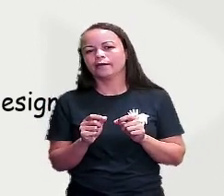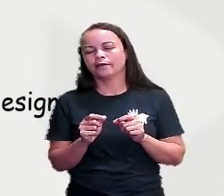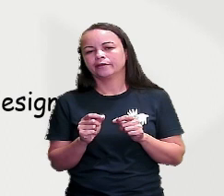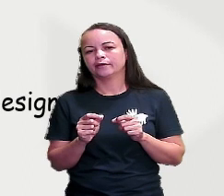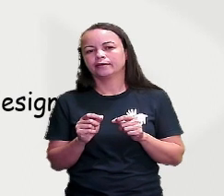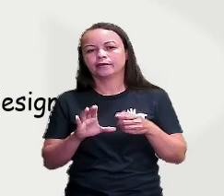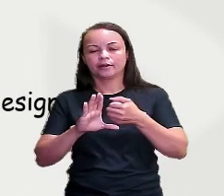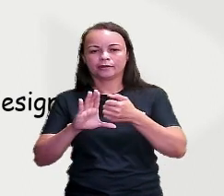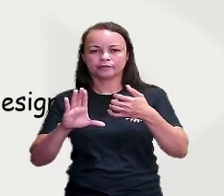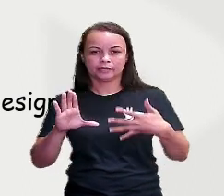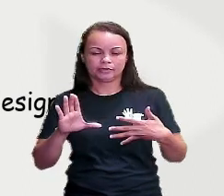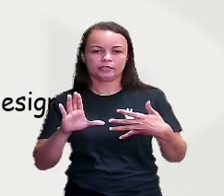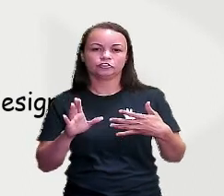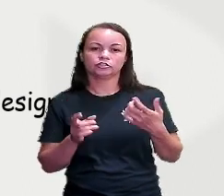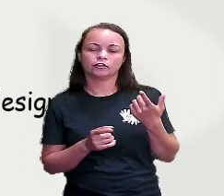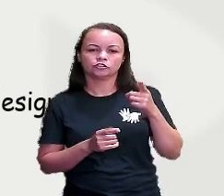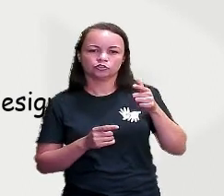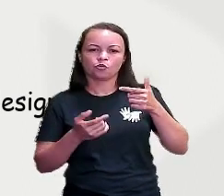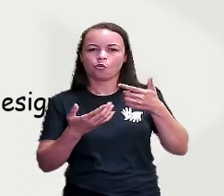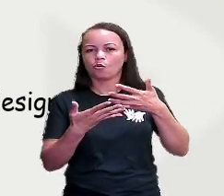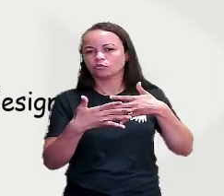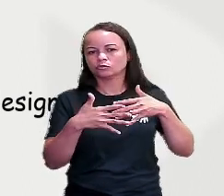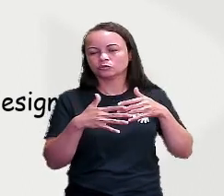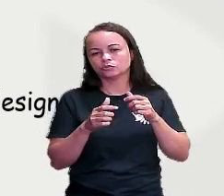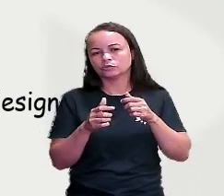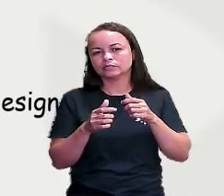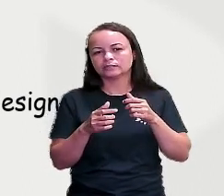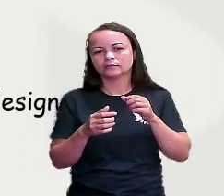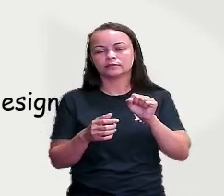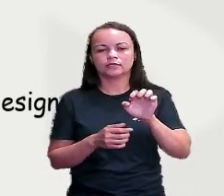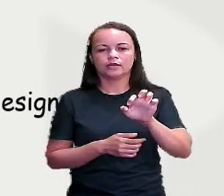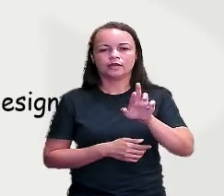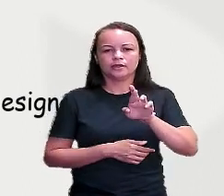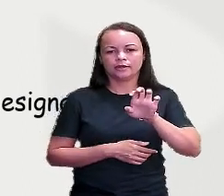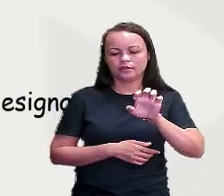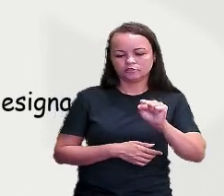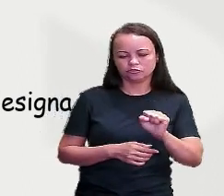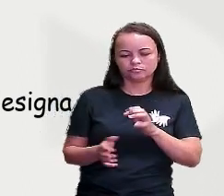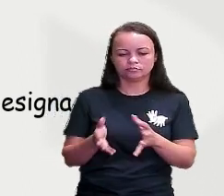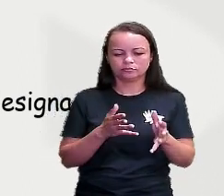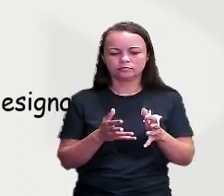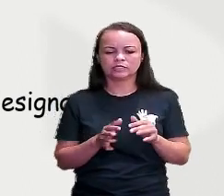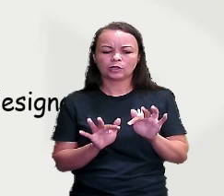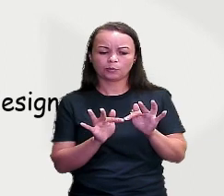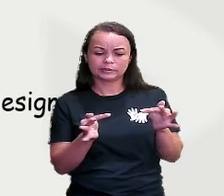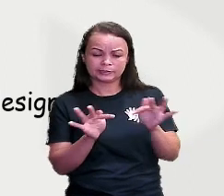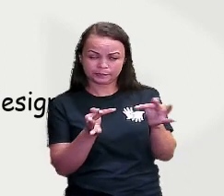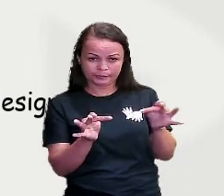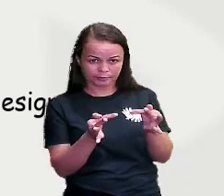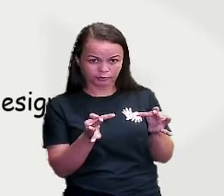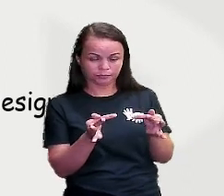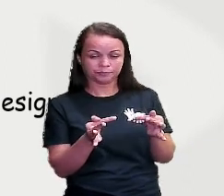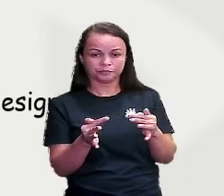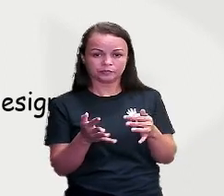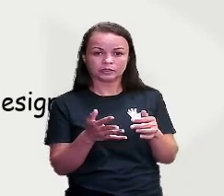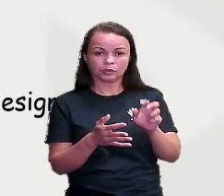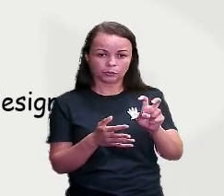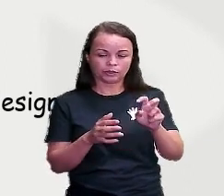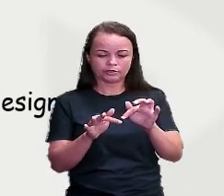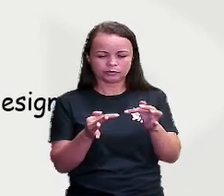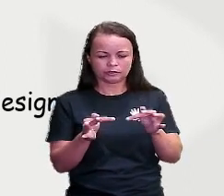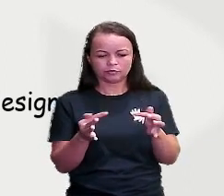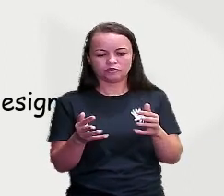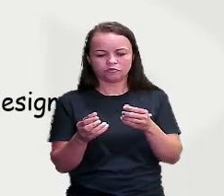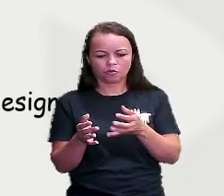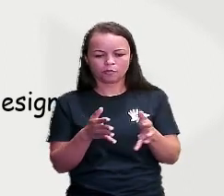própria já de outros seres. Então, ó. Simples. Formado por um só radical. Isto é, apenas um elemento formador da